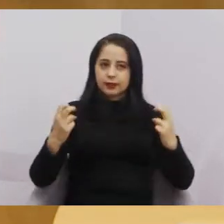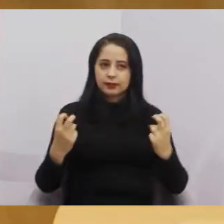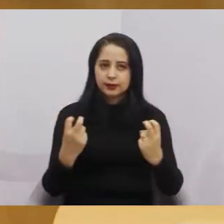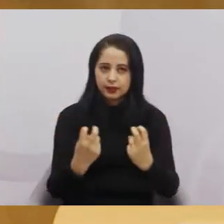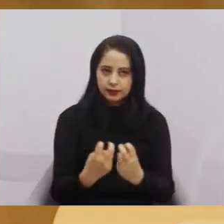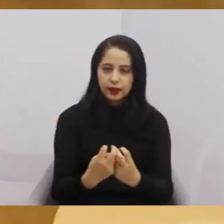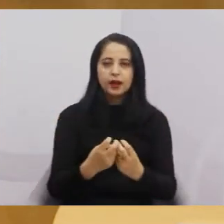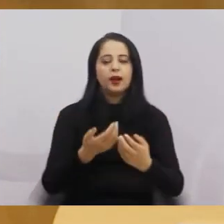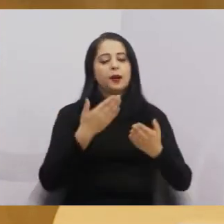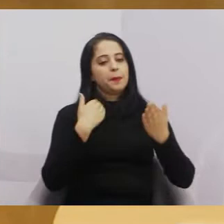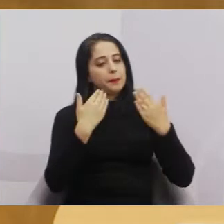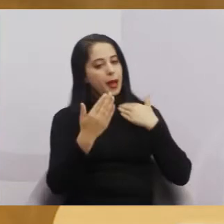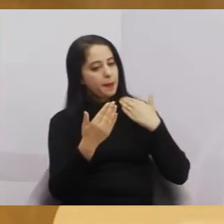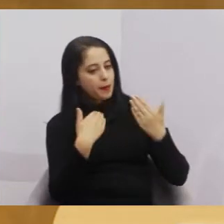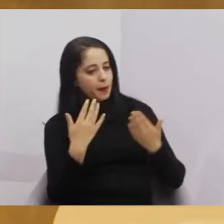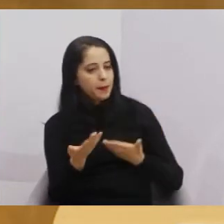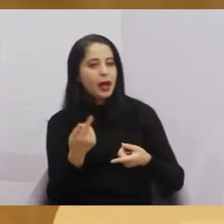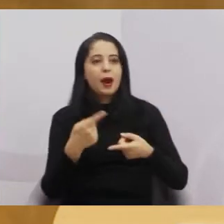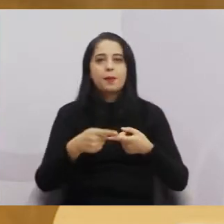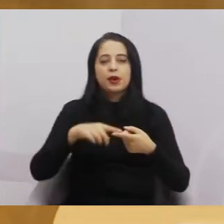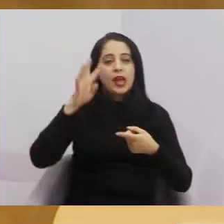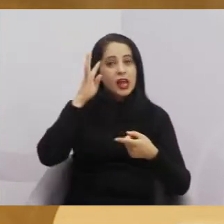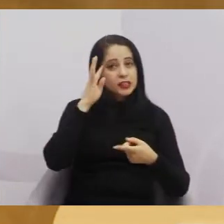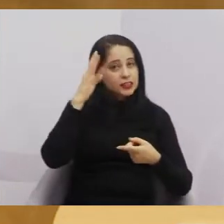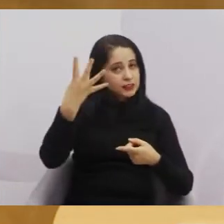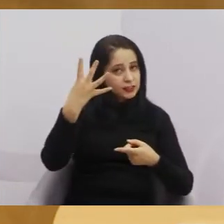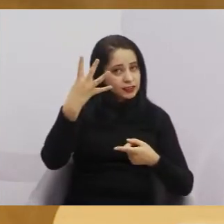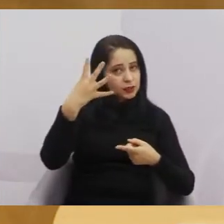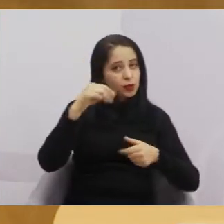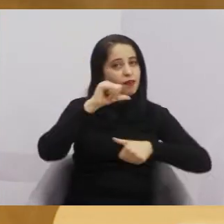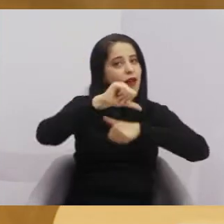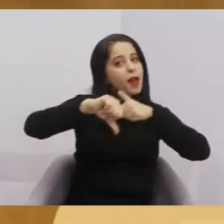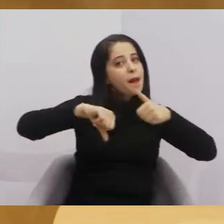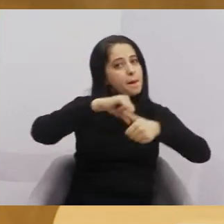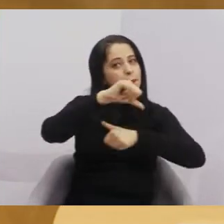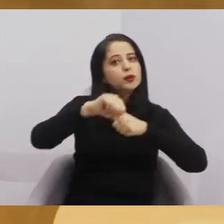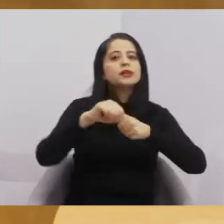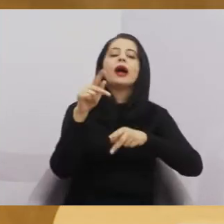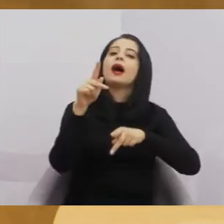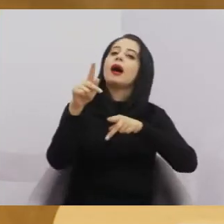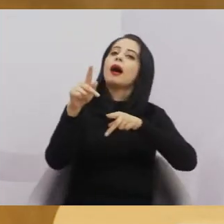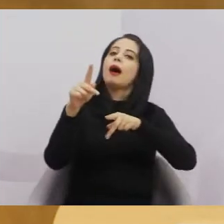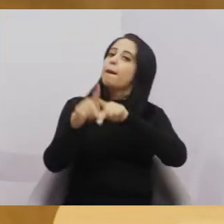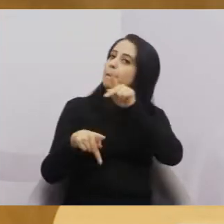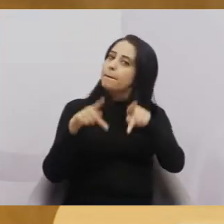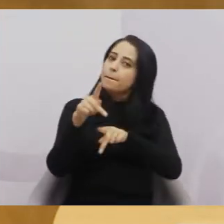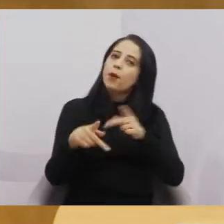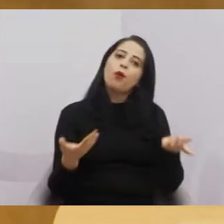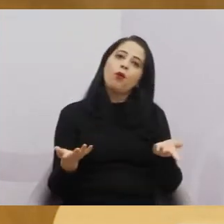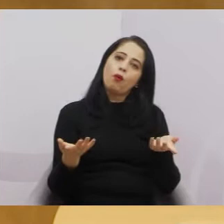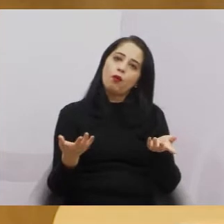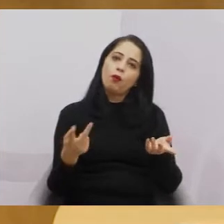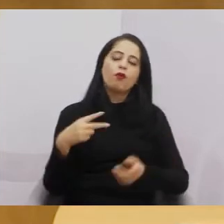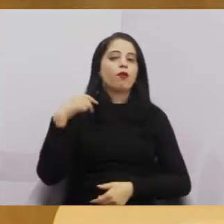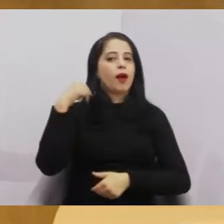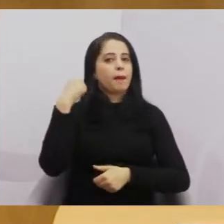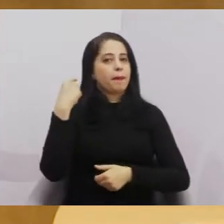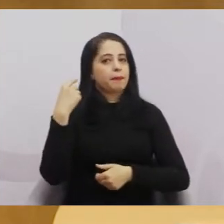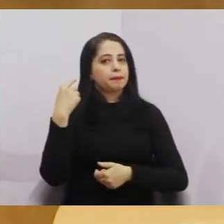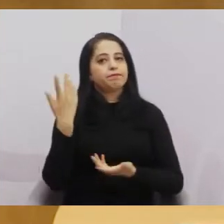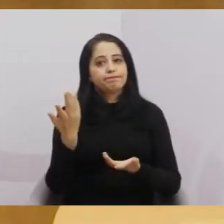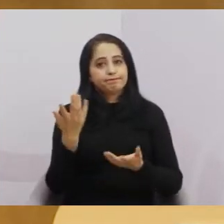decisão que vai mexer com a cidade, vai mexer com a cidade, vai mexer com a população, vai mexer com nós, vereadores, também,